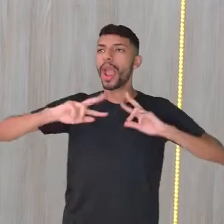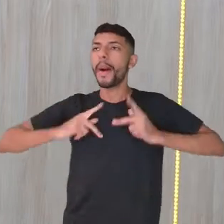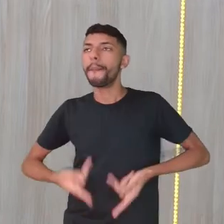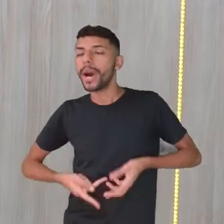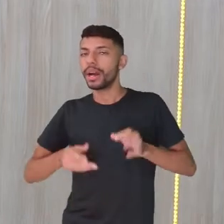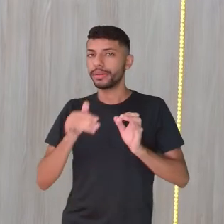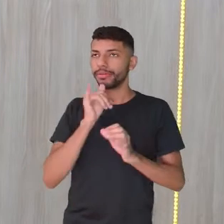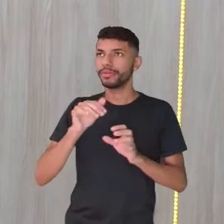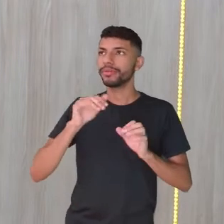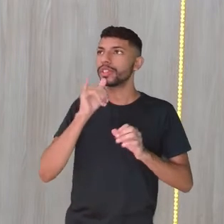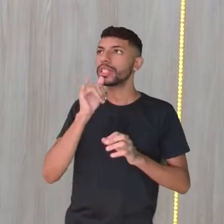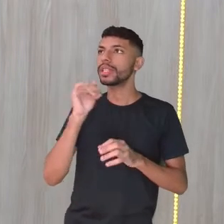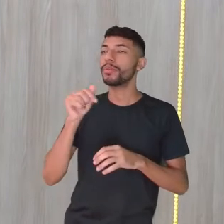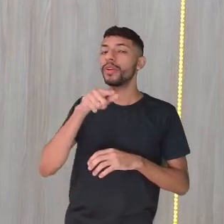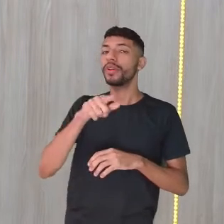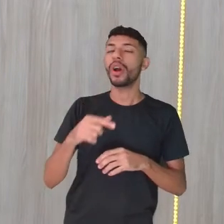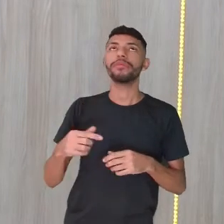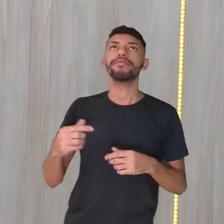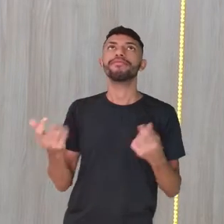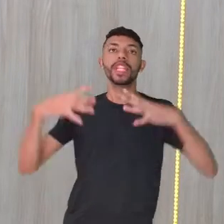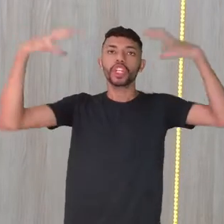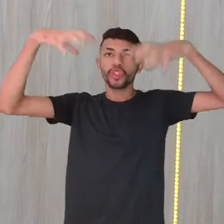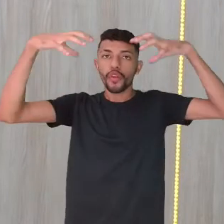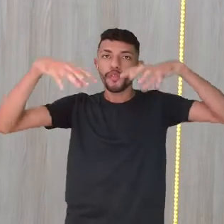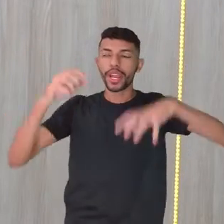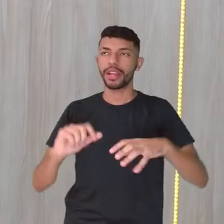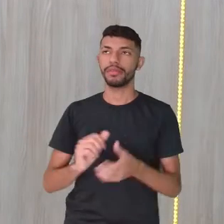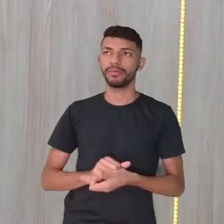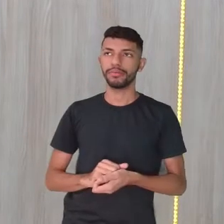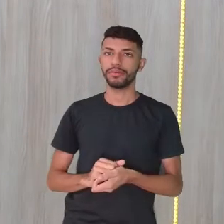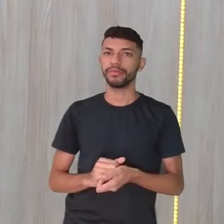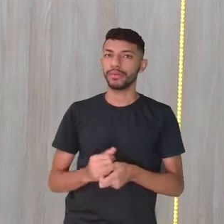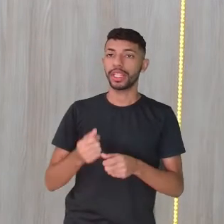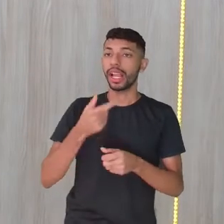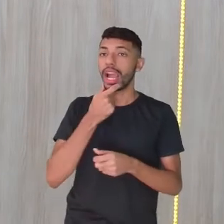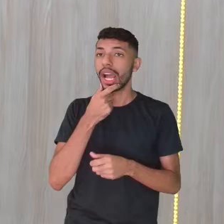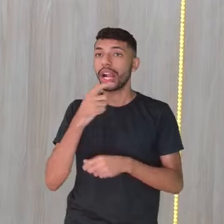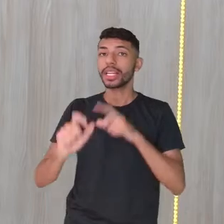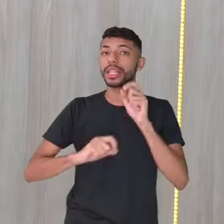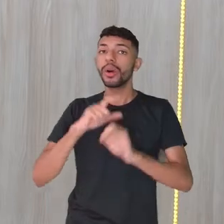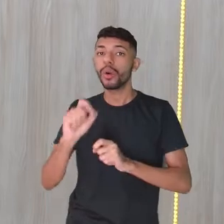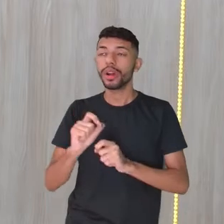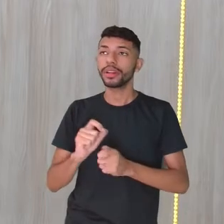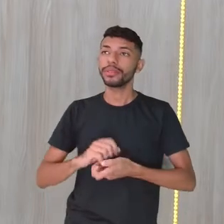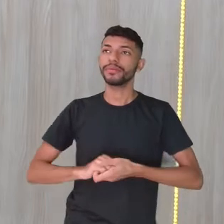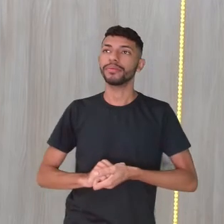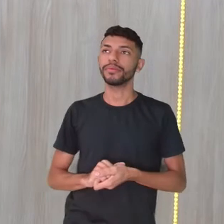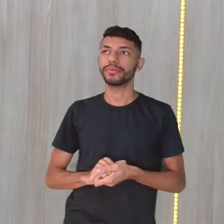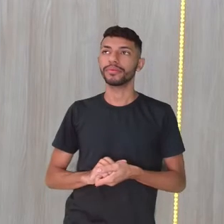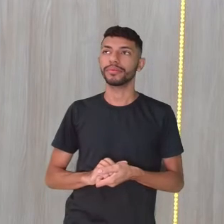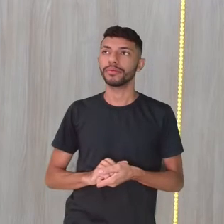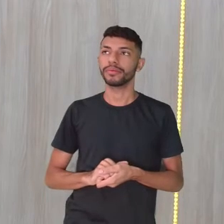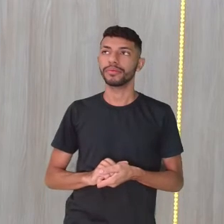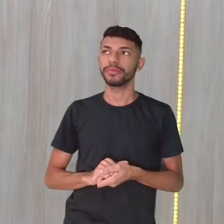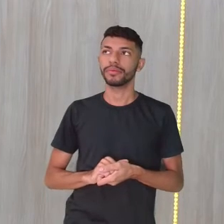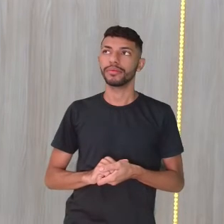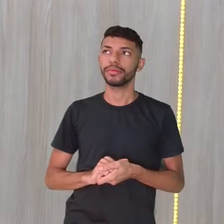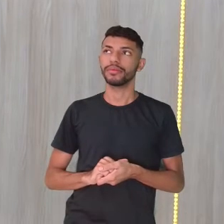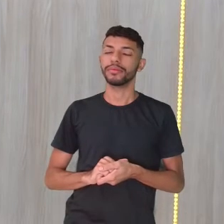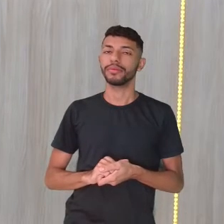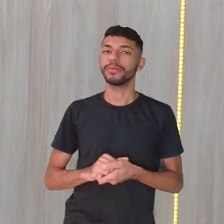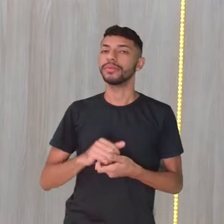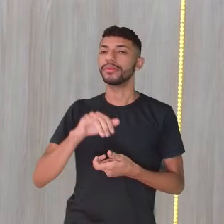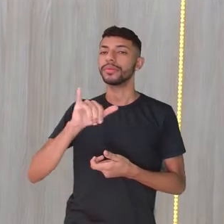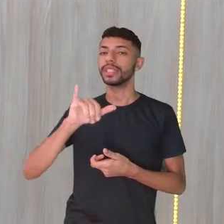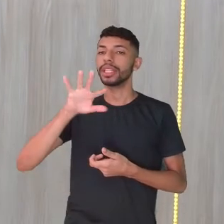chovendo, quando você diz em português está chovendo, em inglês você diz o it is raining, você diz o it na